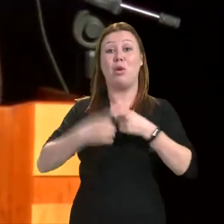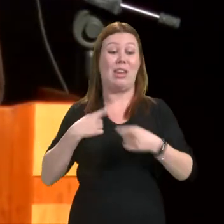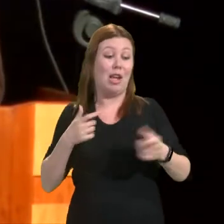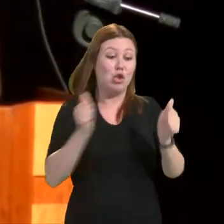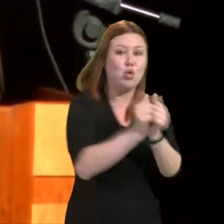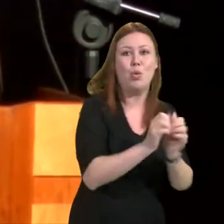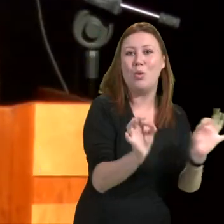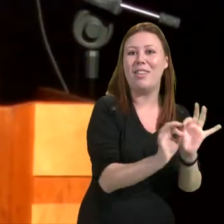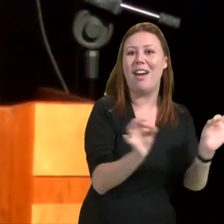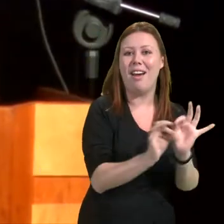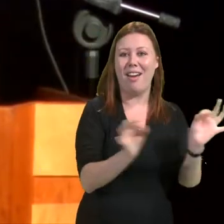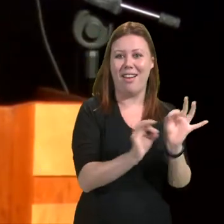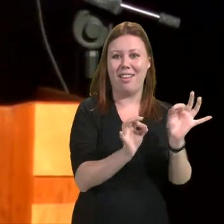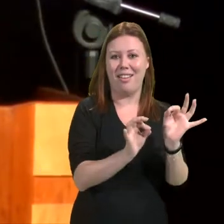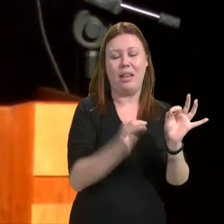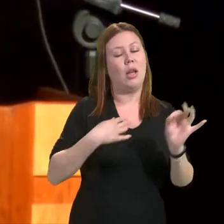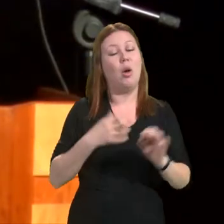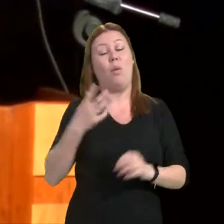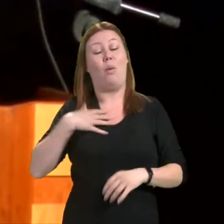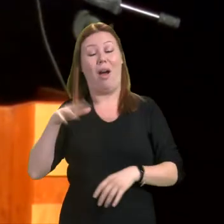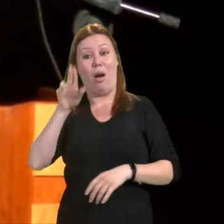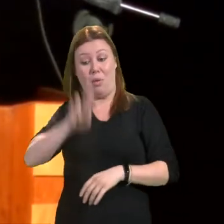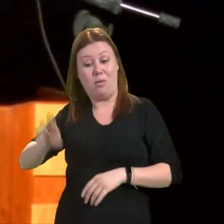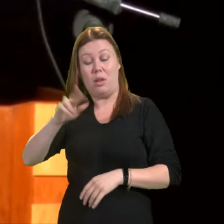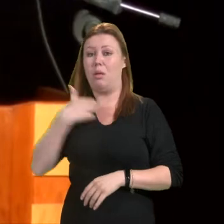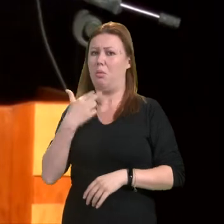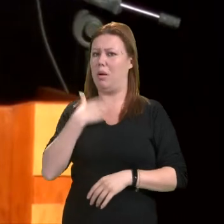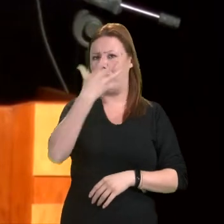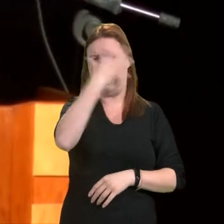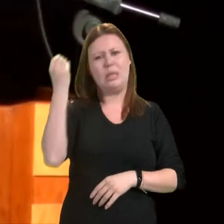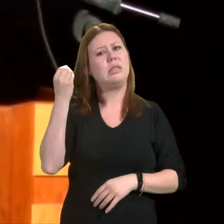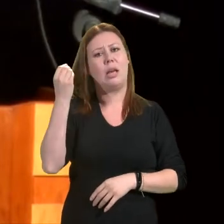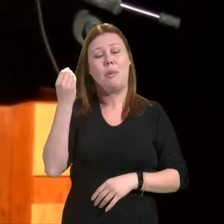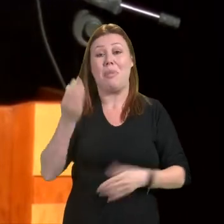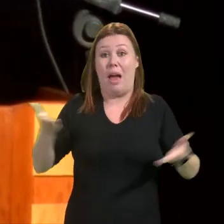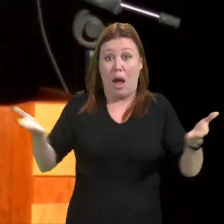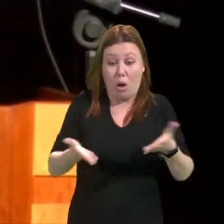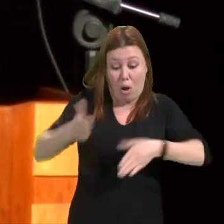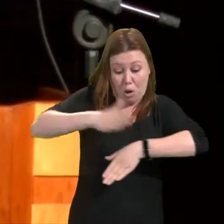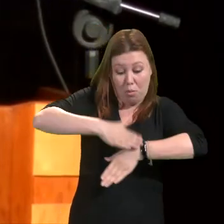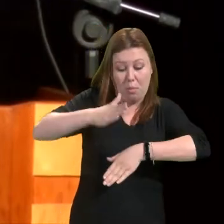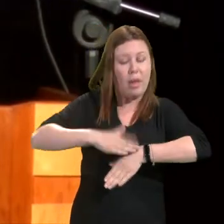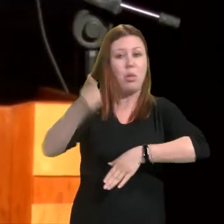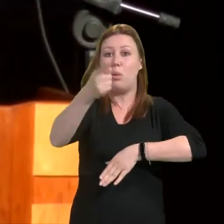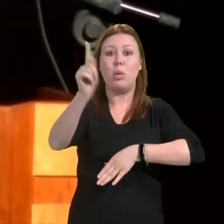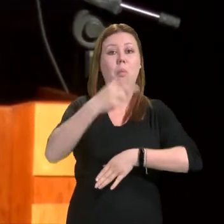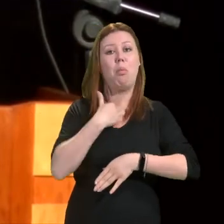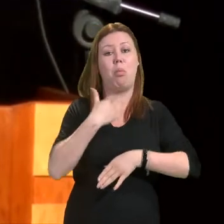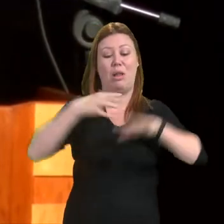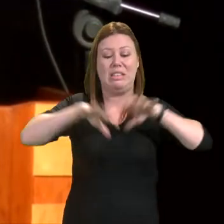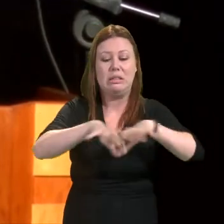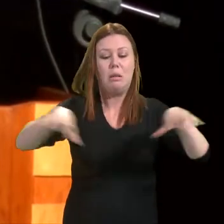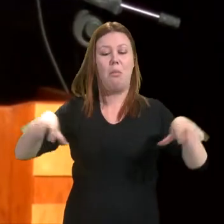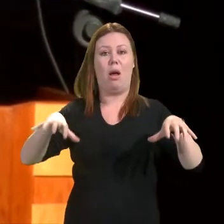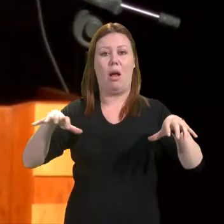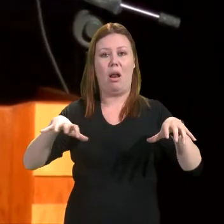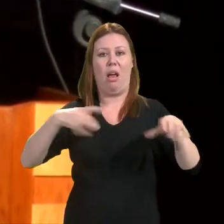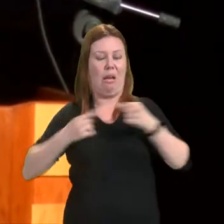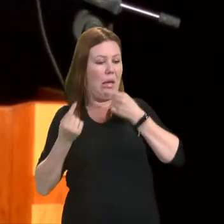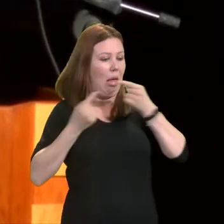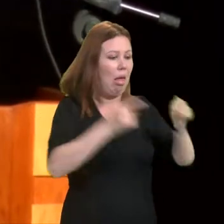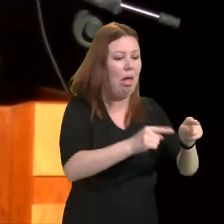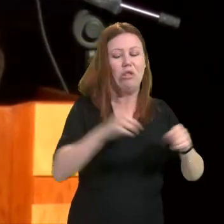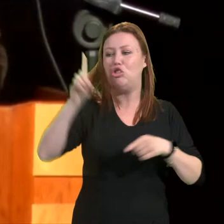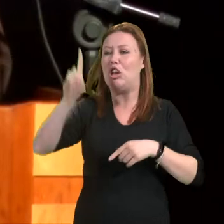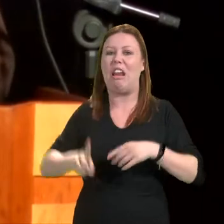A gente sabe que não é momento de separar e não é momento de gritar com esquerda,